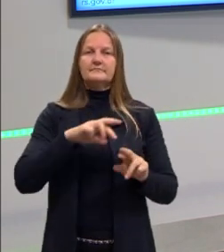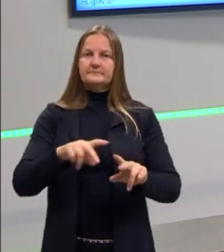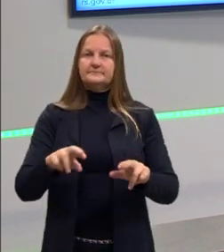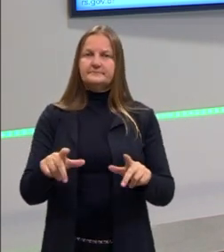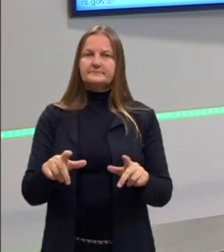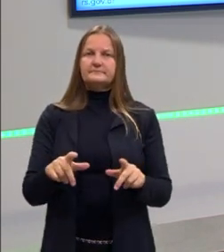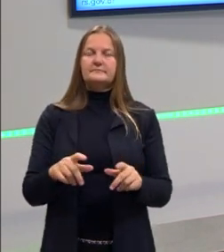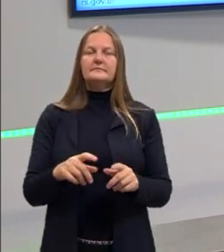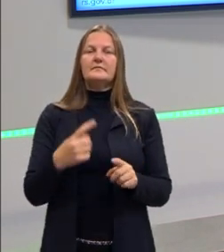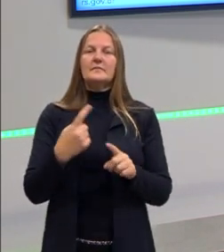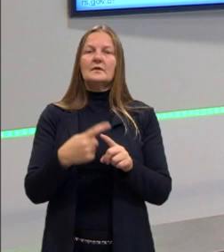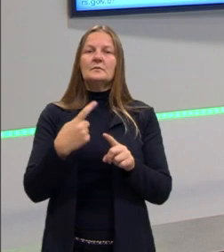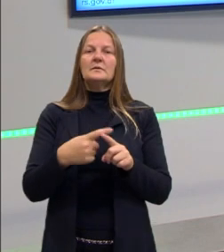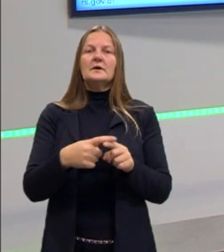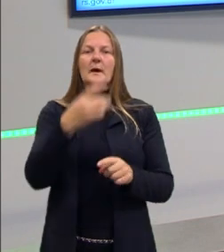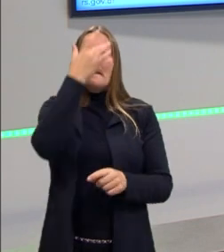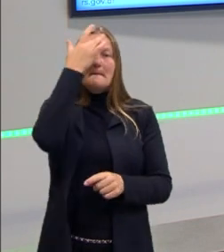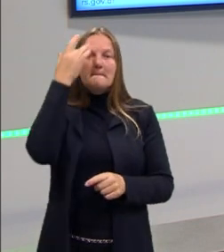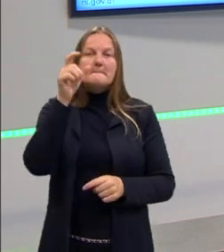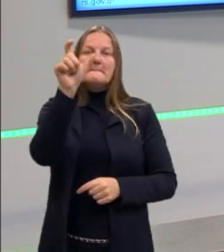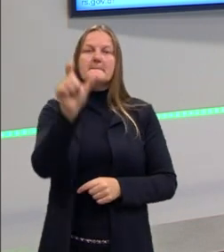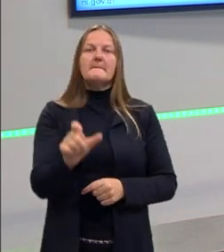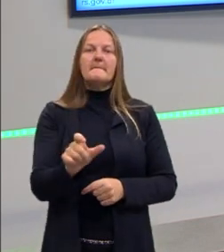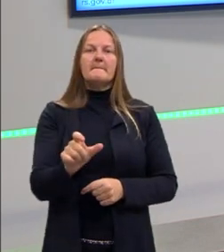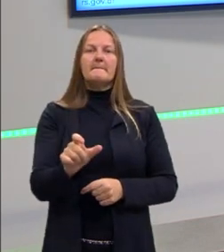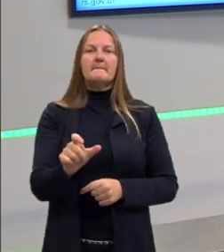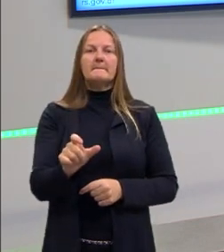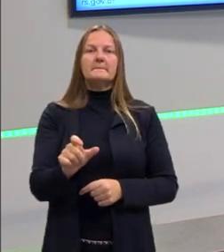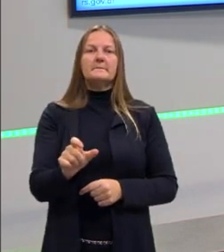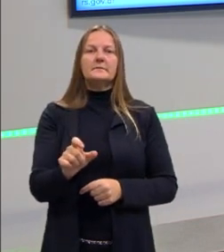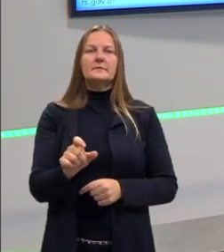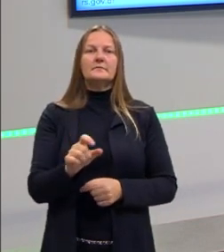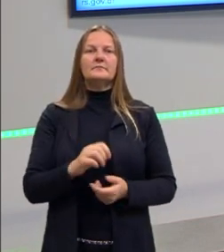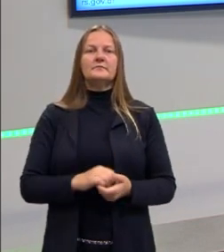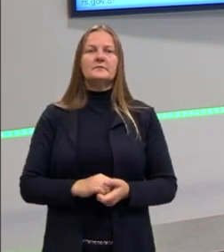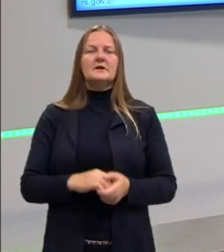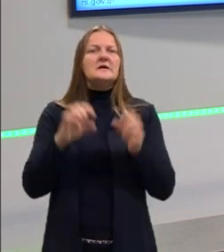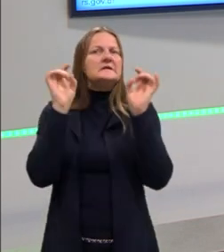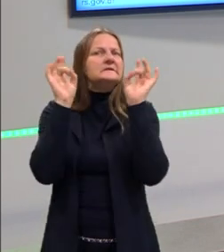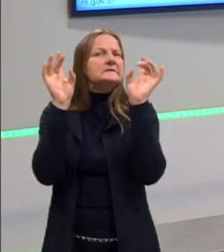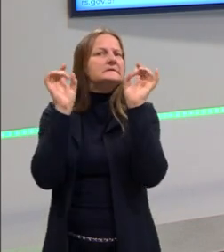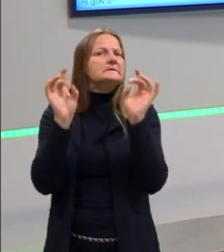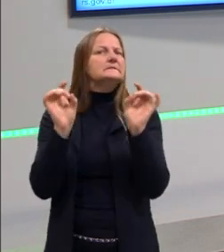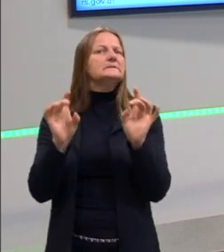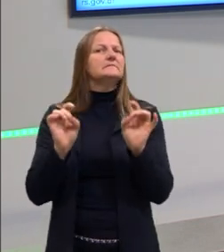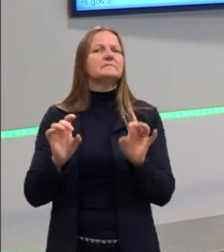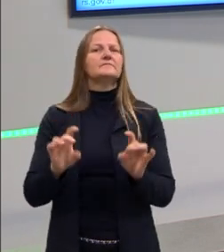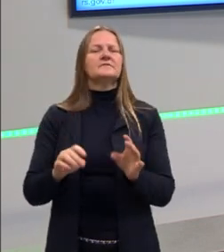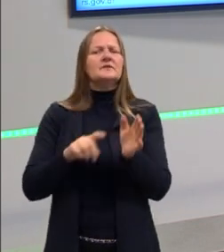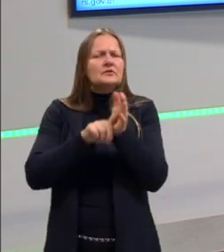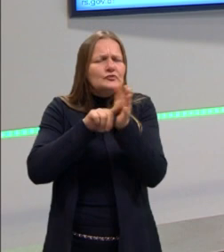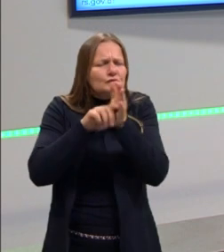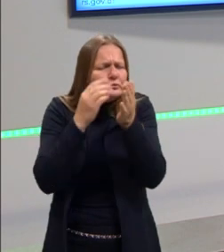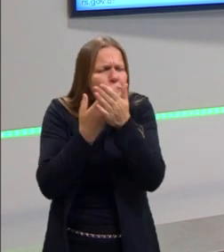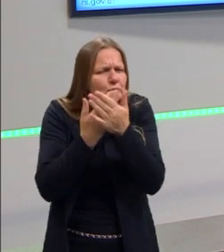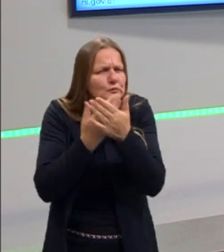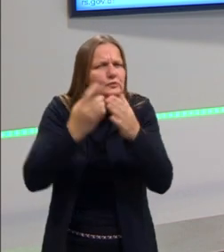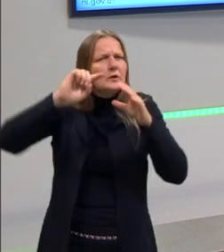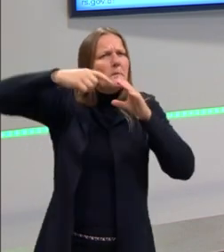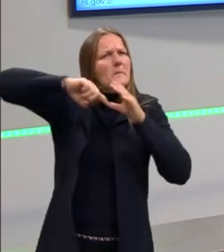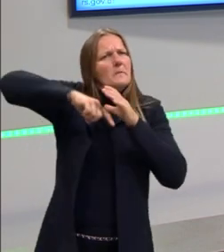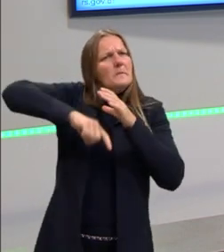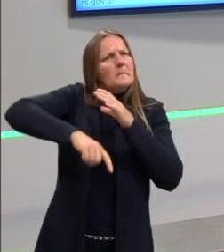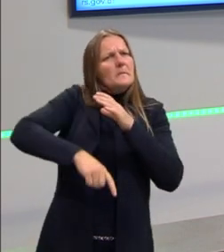questão da pessoa ser altamente especializada, né? Vai estudar justamente aquilo,